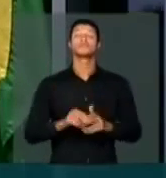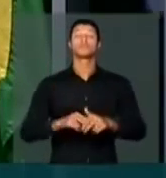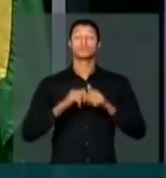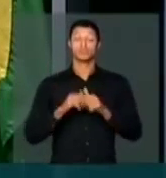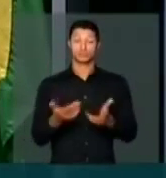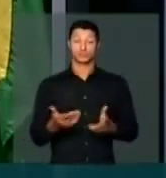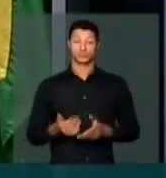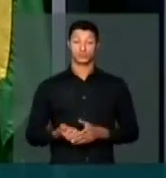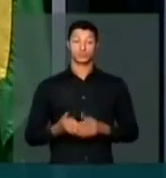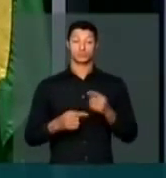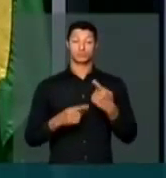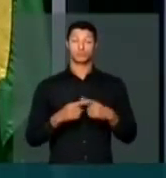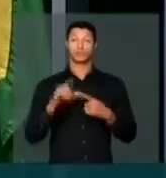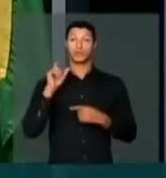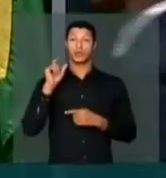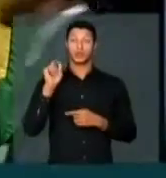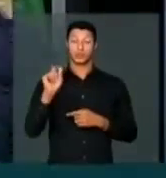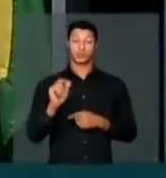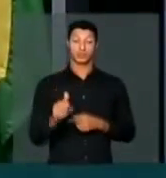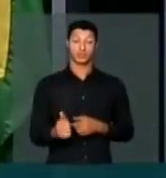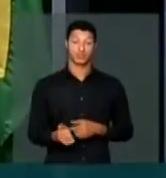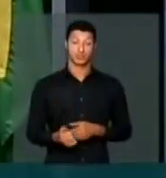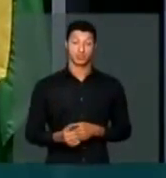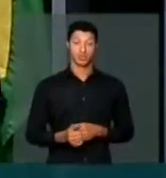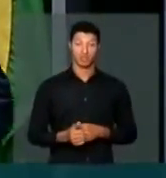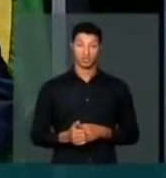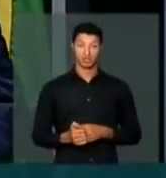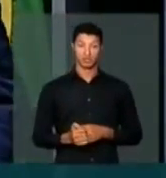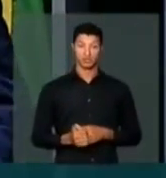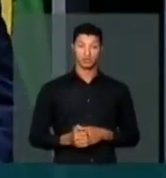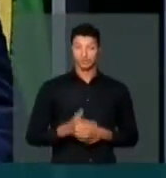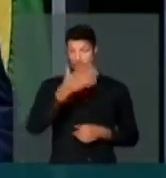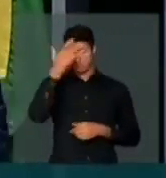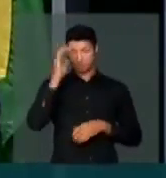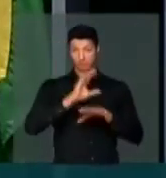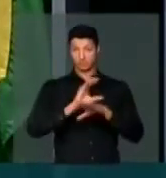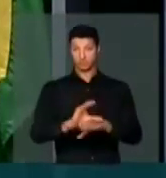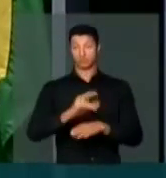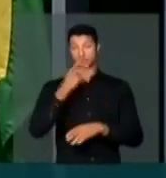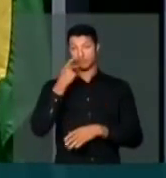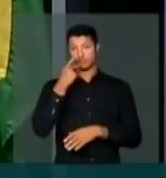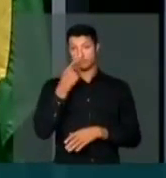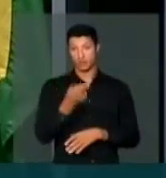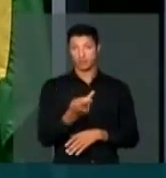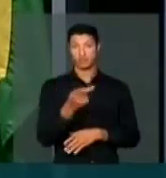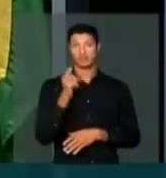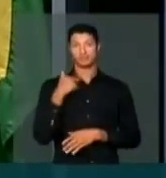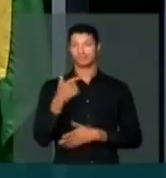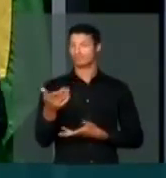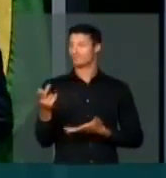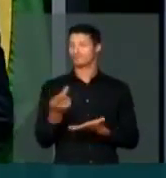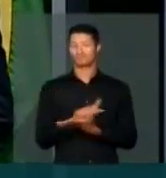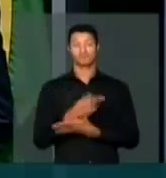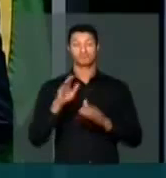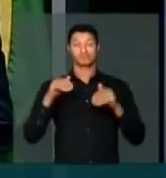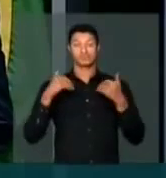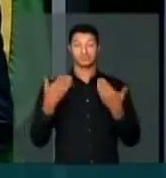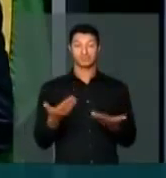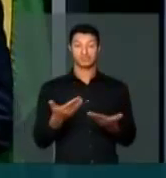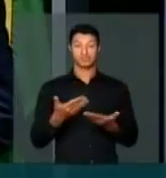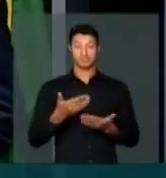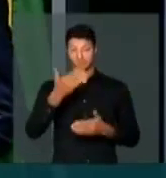isso? Porque aquilo que o candidato fala, ele não realiza quando